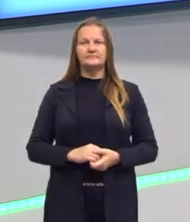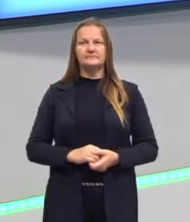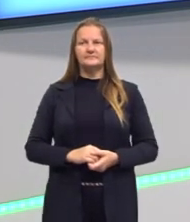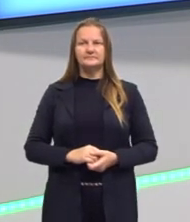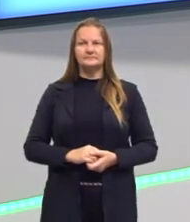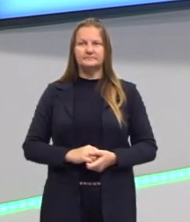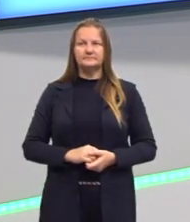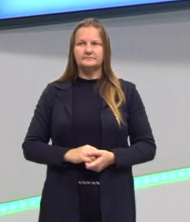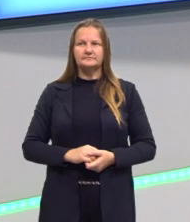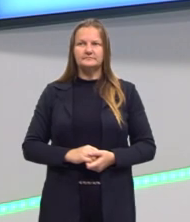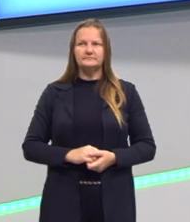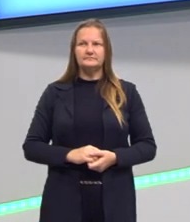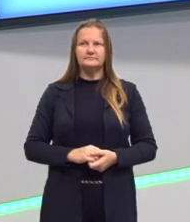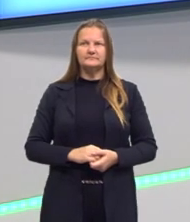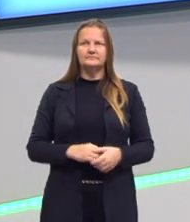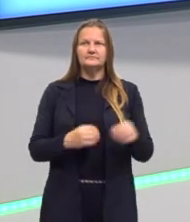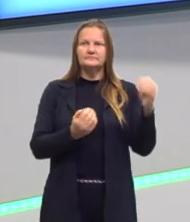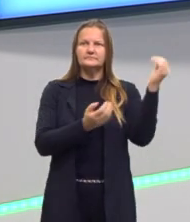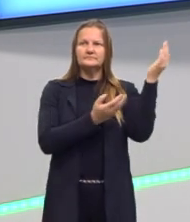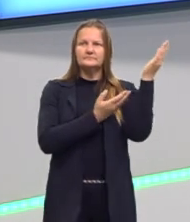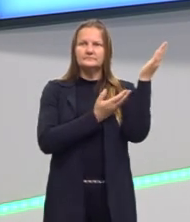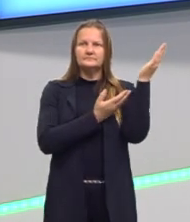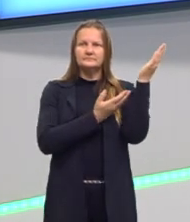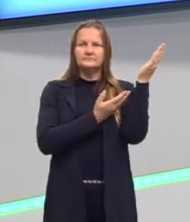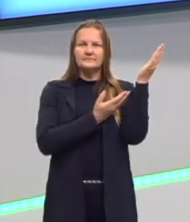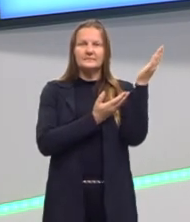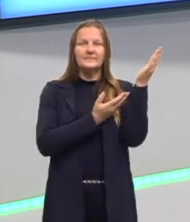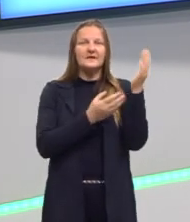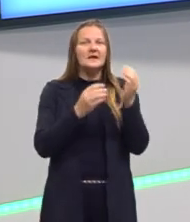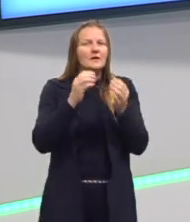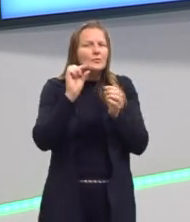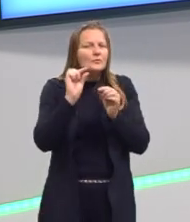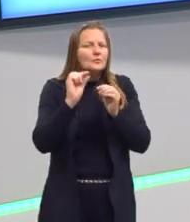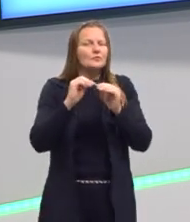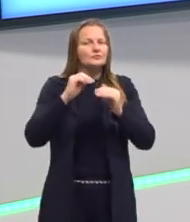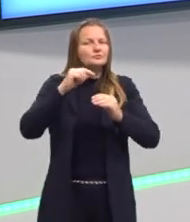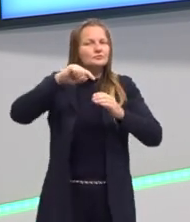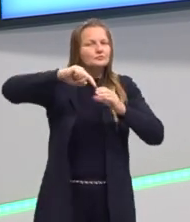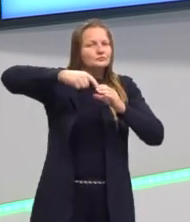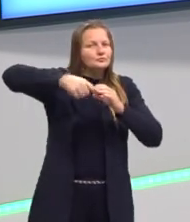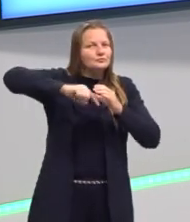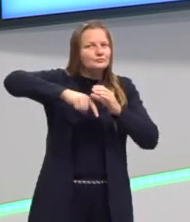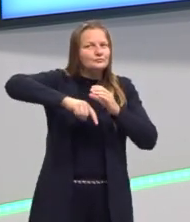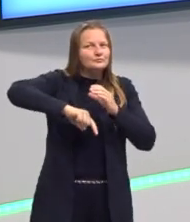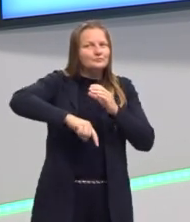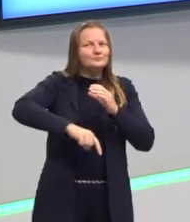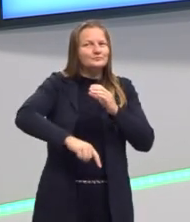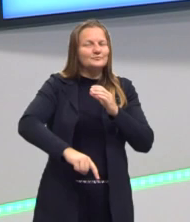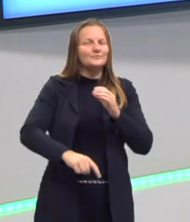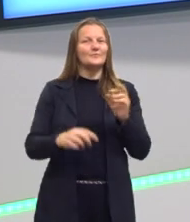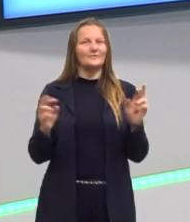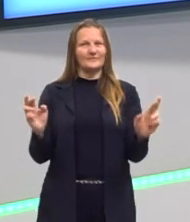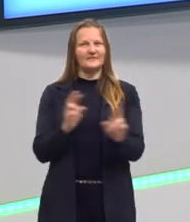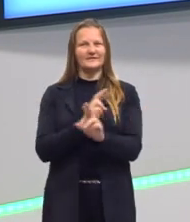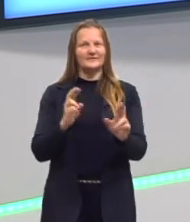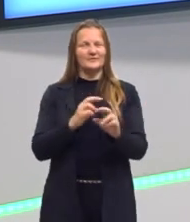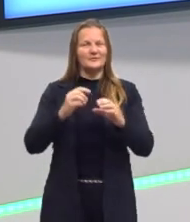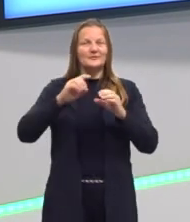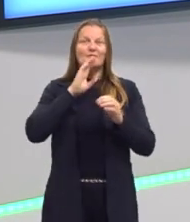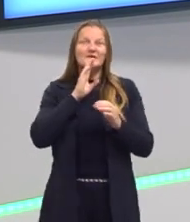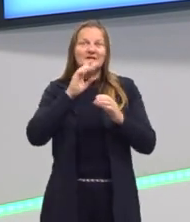elementos. A gente vai aprofundando um pouquinho mais os nossos estudos a partir dessas relações, tá?